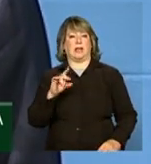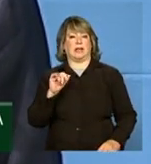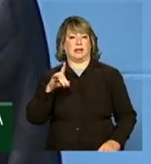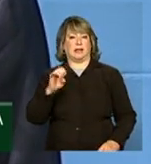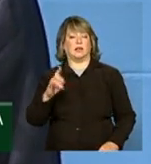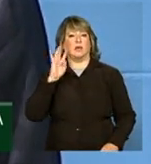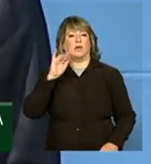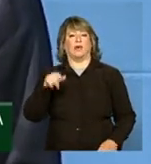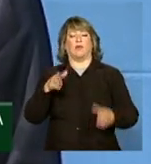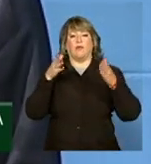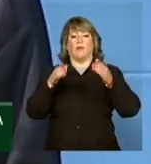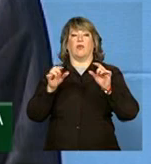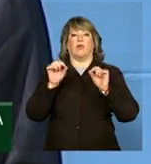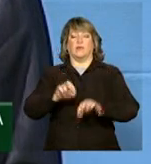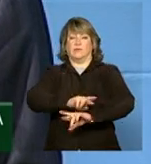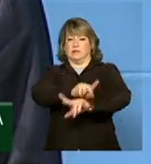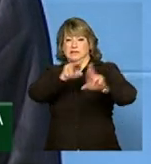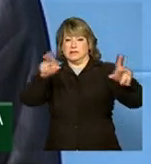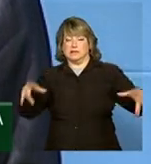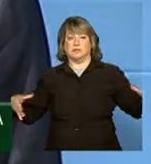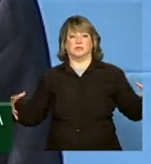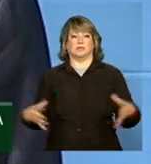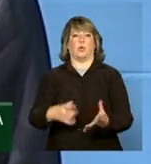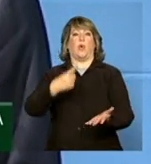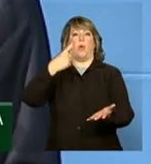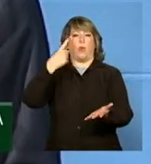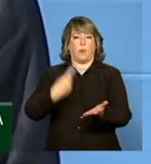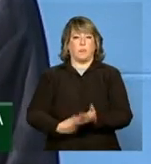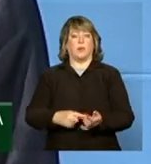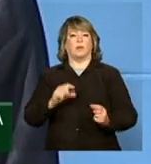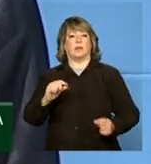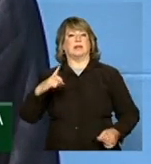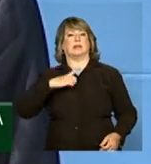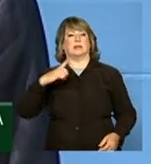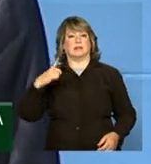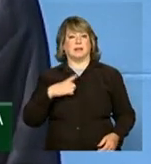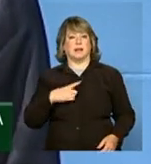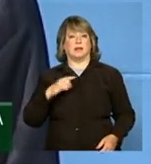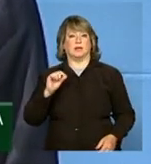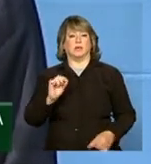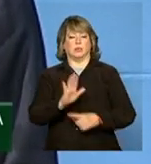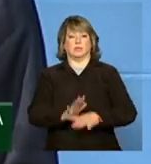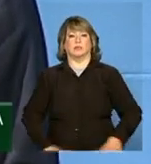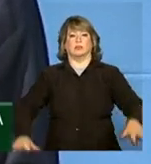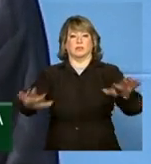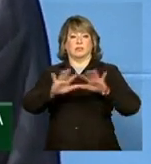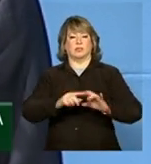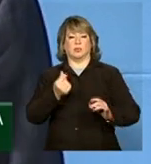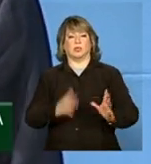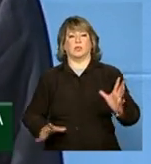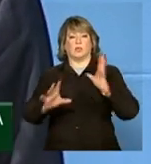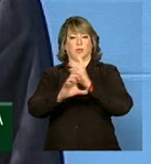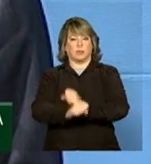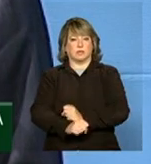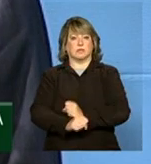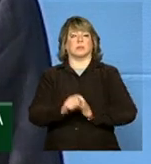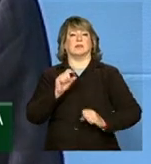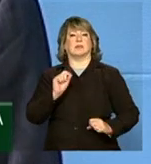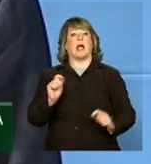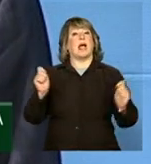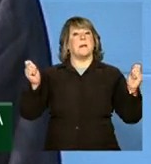na transversalidade, no comprometimento que contemple coberturas orçamentárias e financeiras